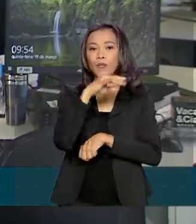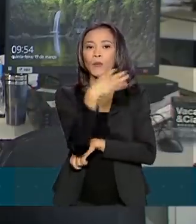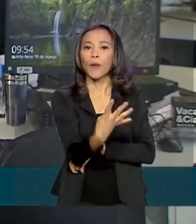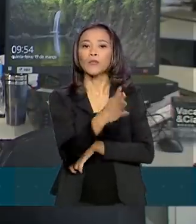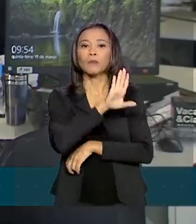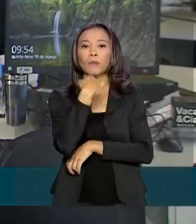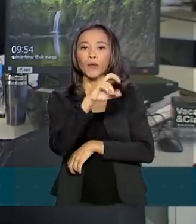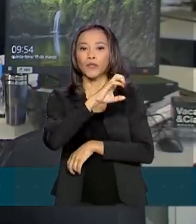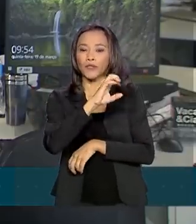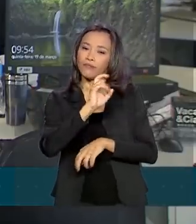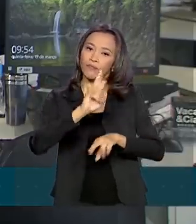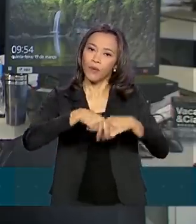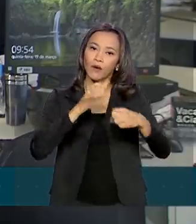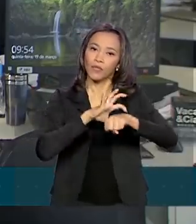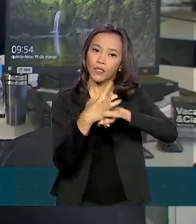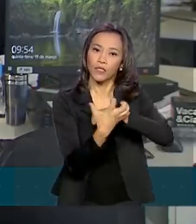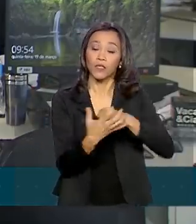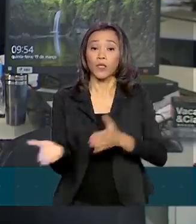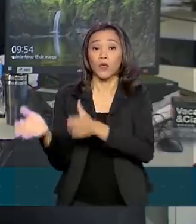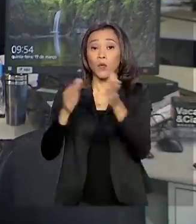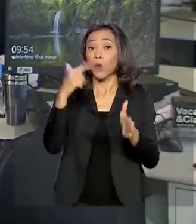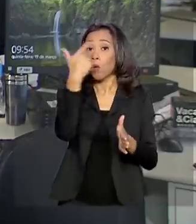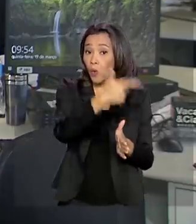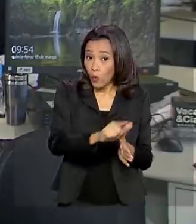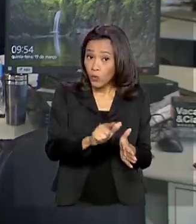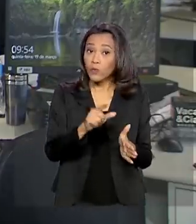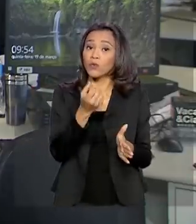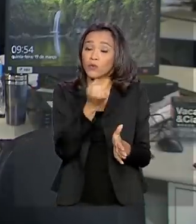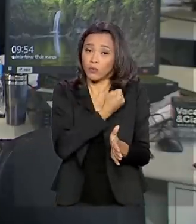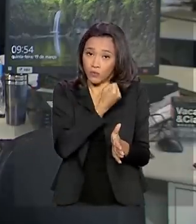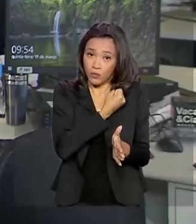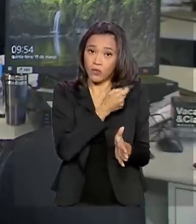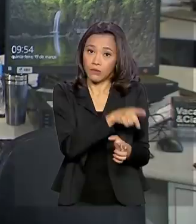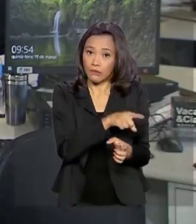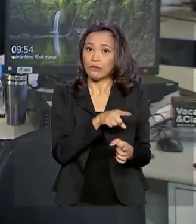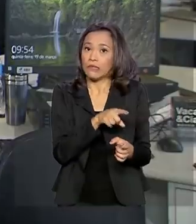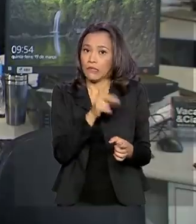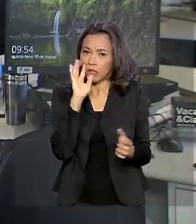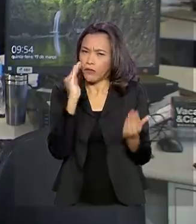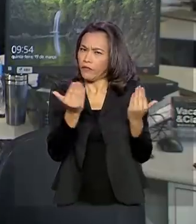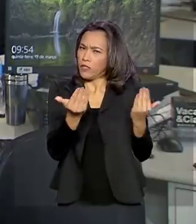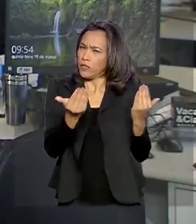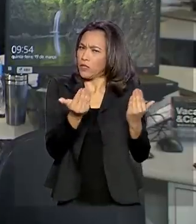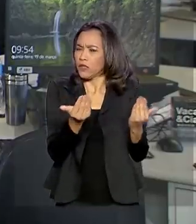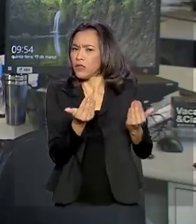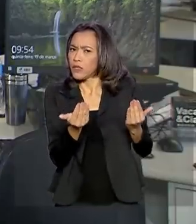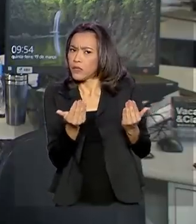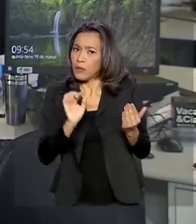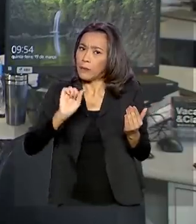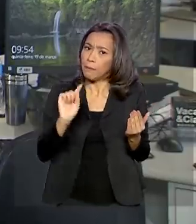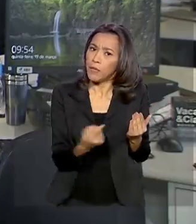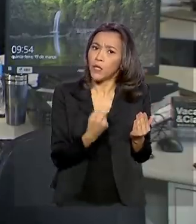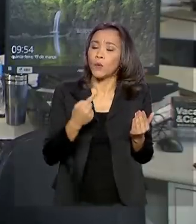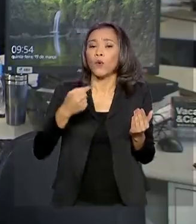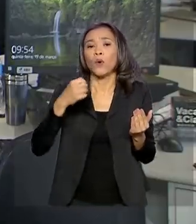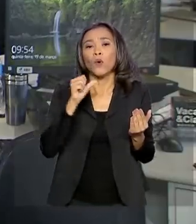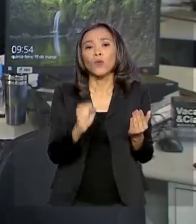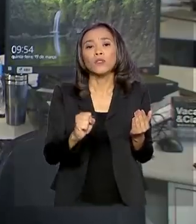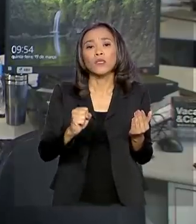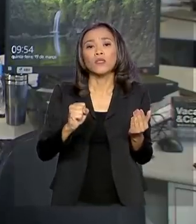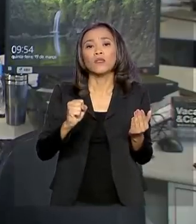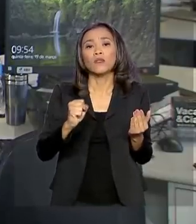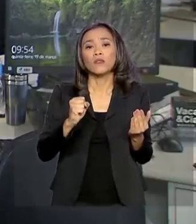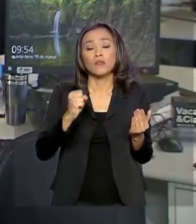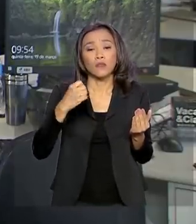Outros 11.278 casos suspeitos da doença estão em investigação e 1.841 já foram